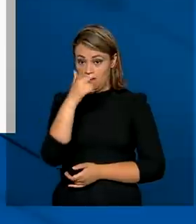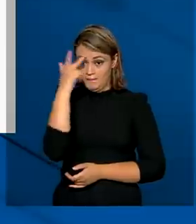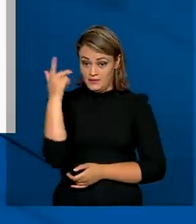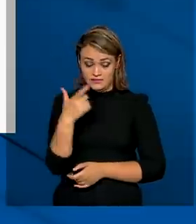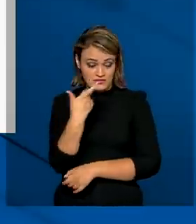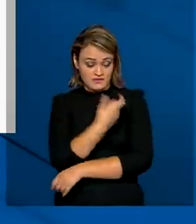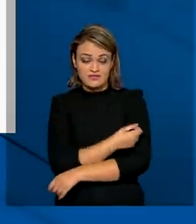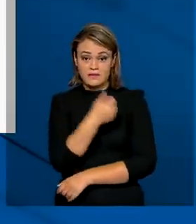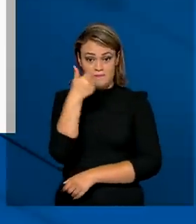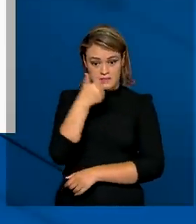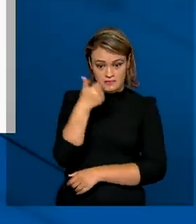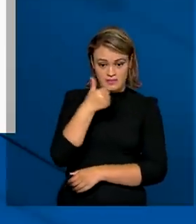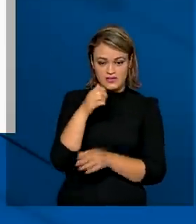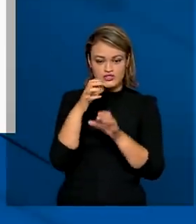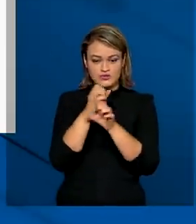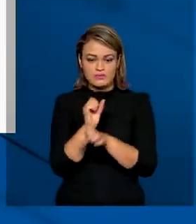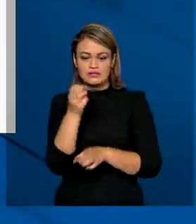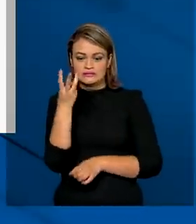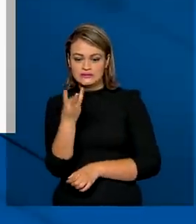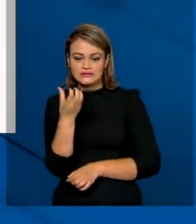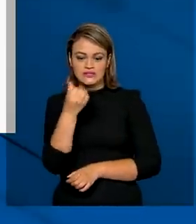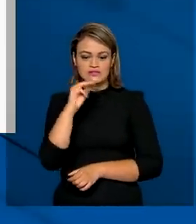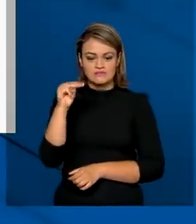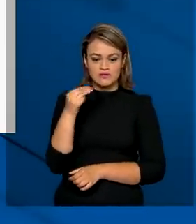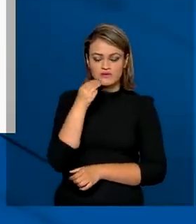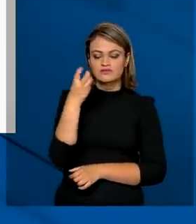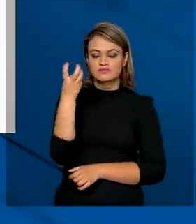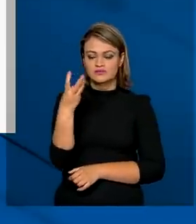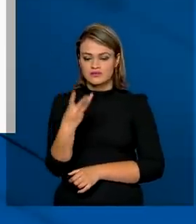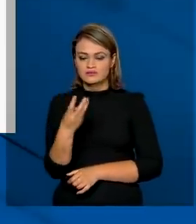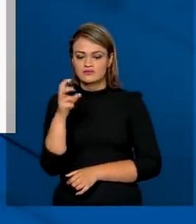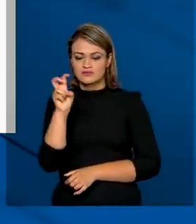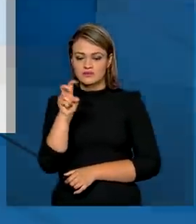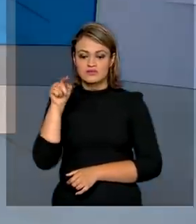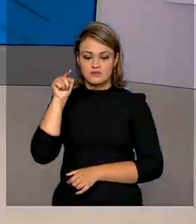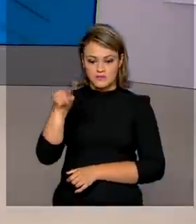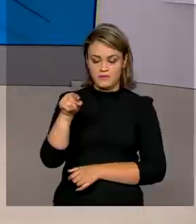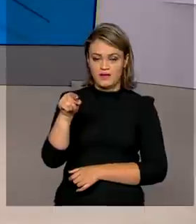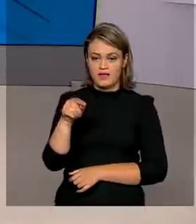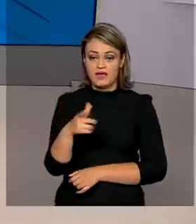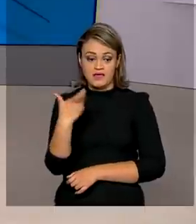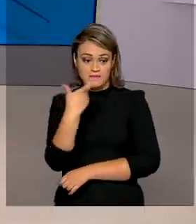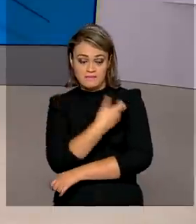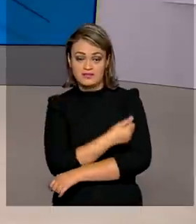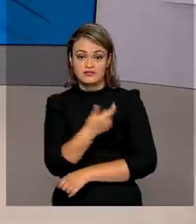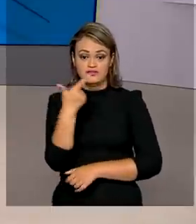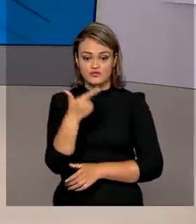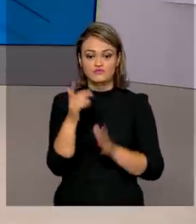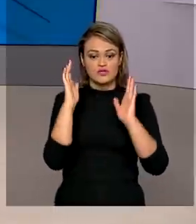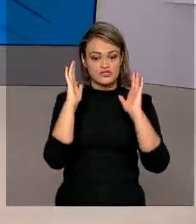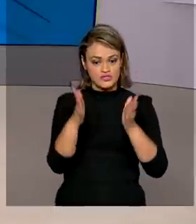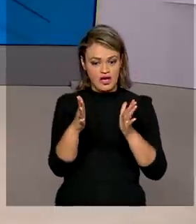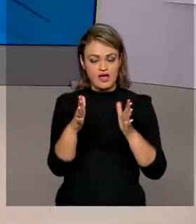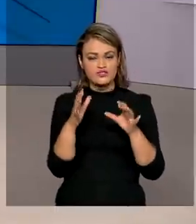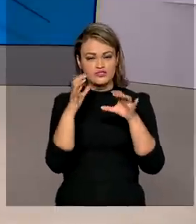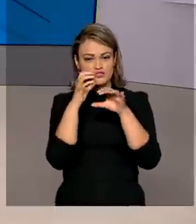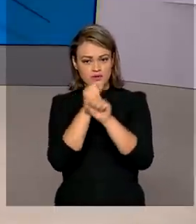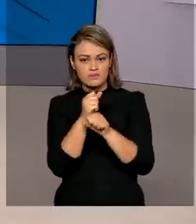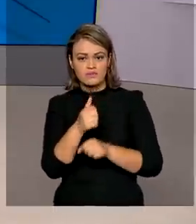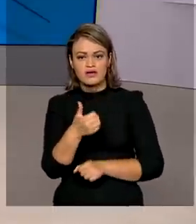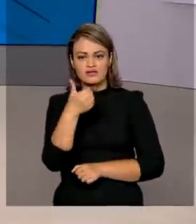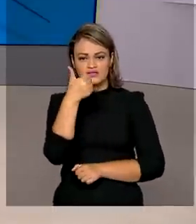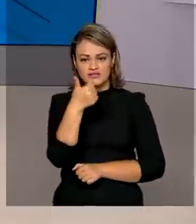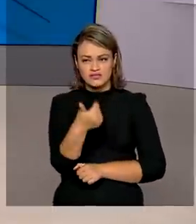tomaram a primeira dose ultrapassam 36 milhões 355 mil. E os brasileiros que tomaram as duas doses da